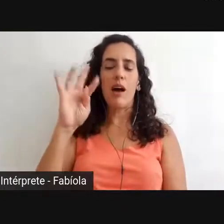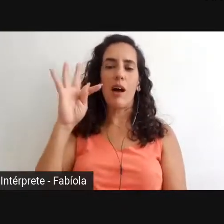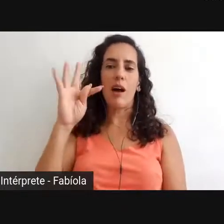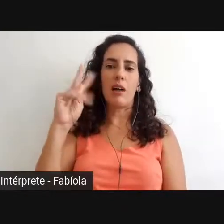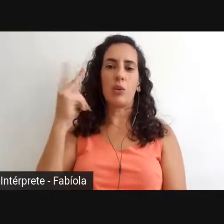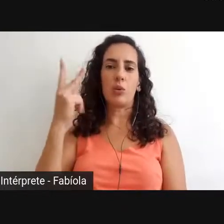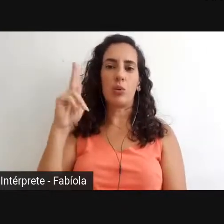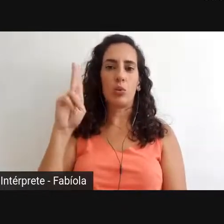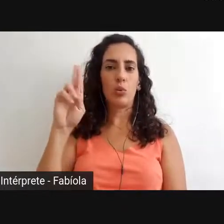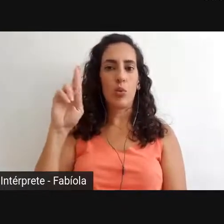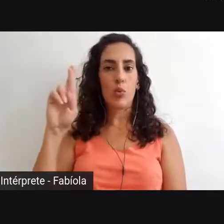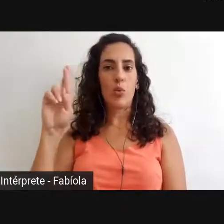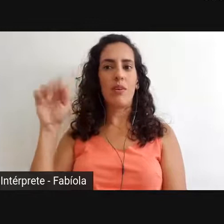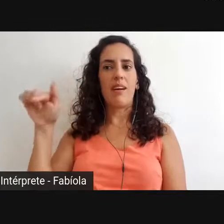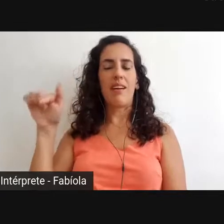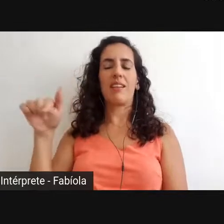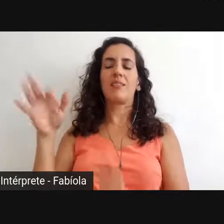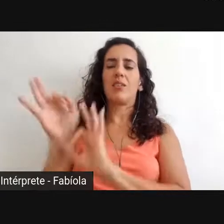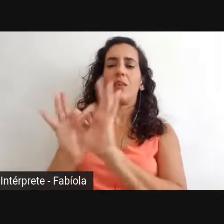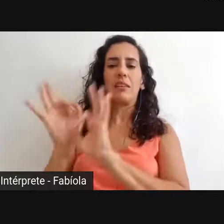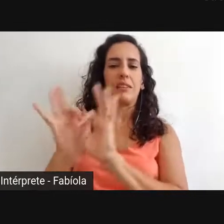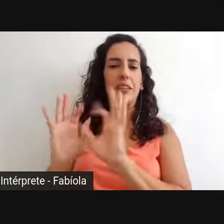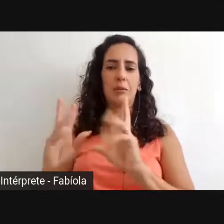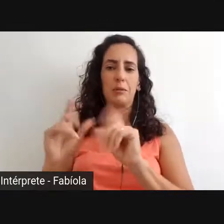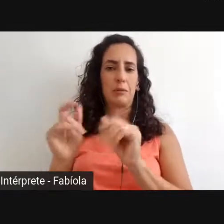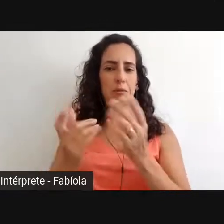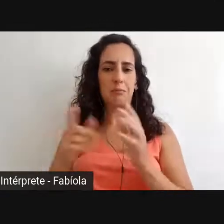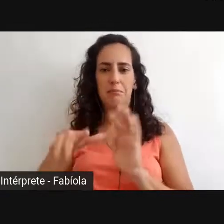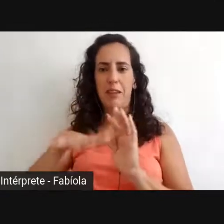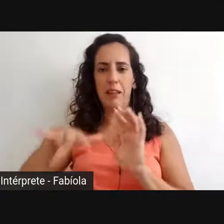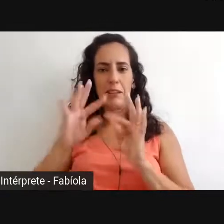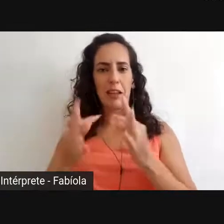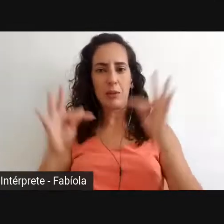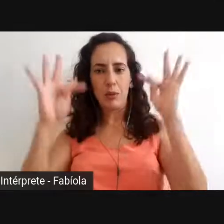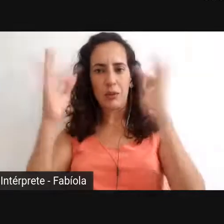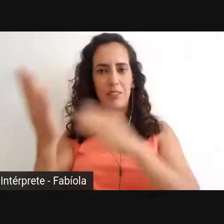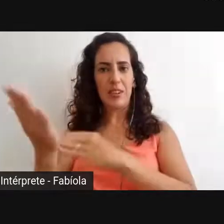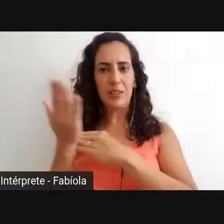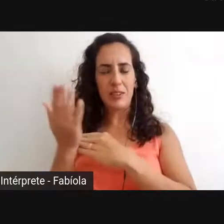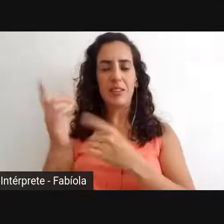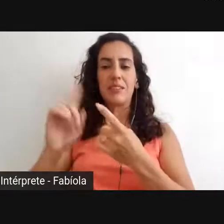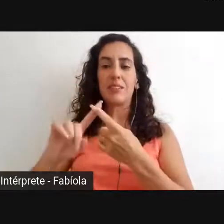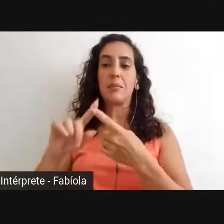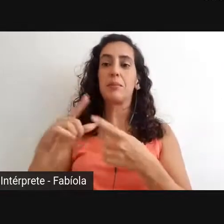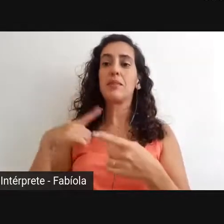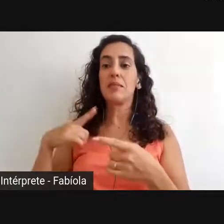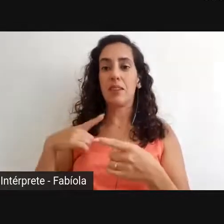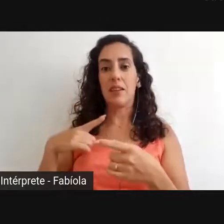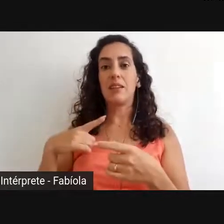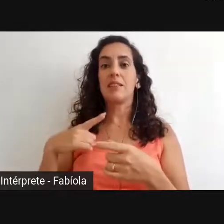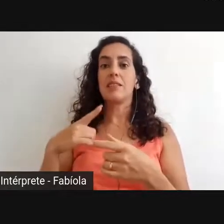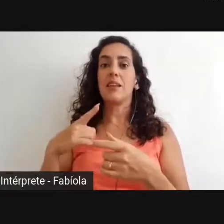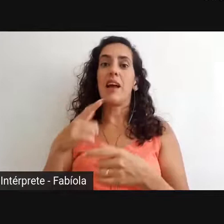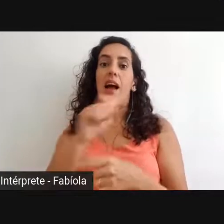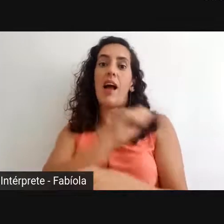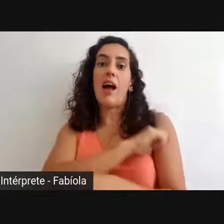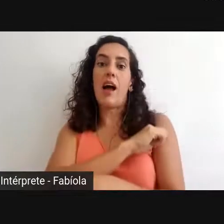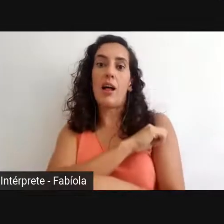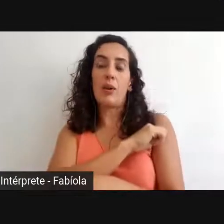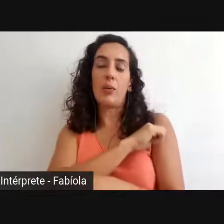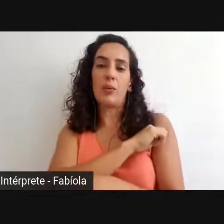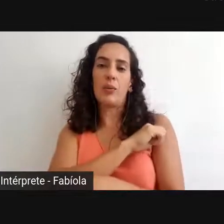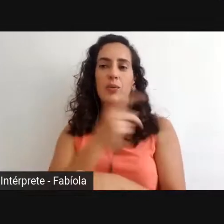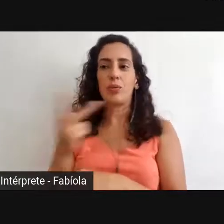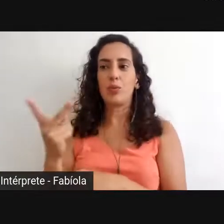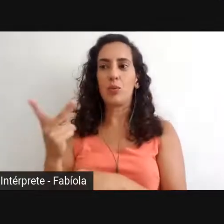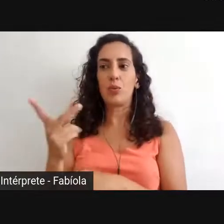tecnológica aqui para nós. E também contamos com a monitoria dos nossos alunos, Natália e Gianni, que são alunas do curso